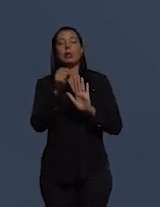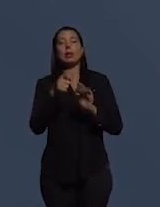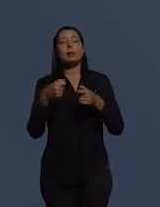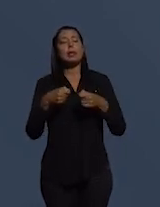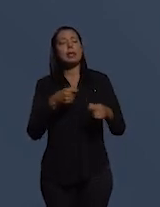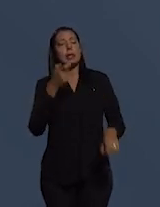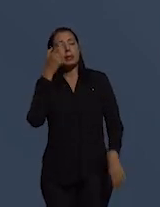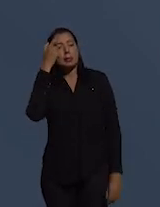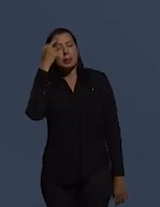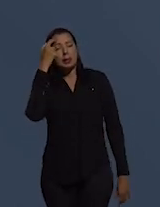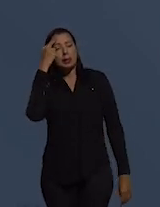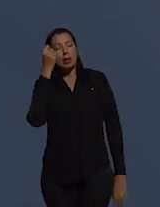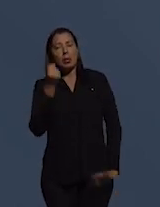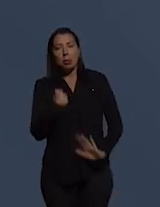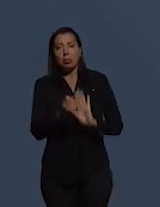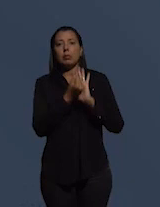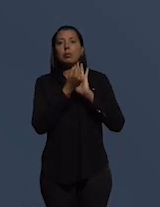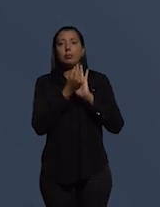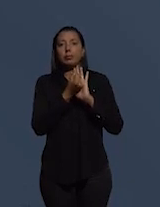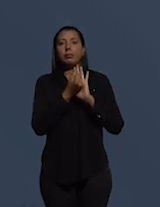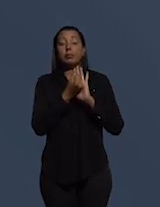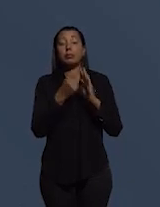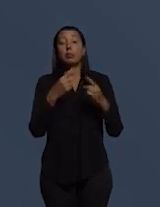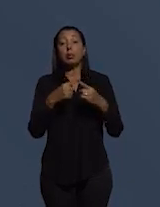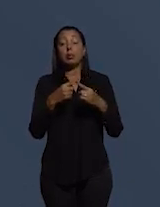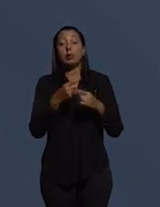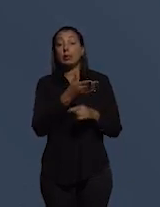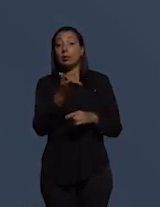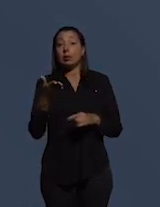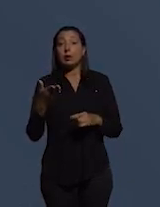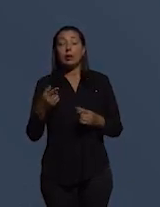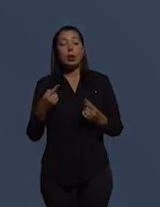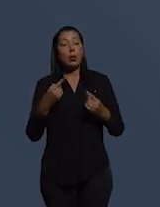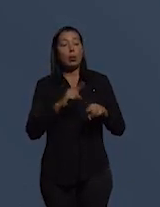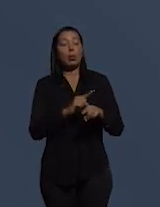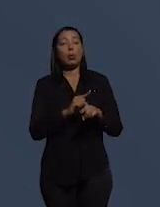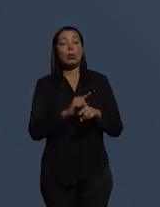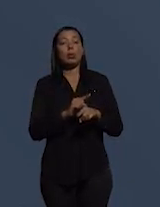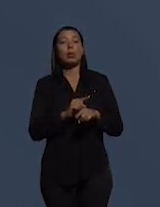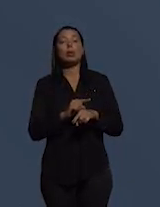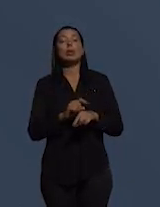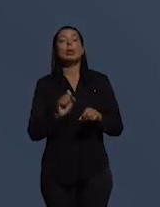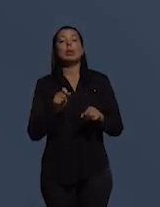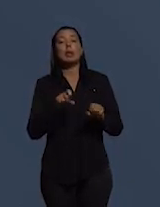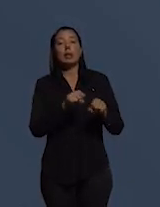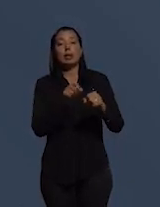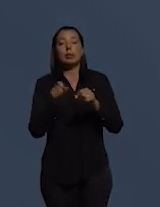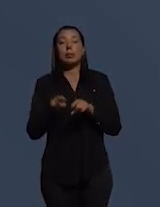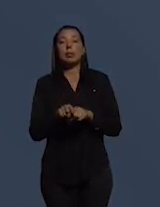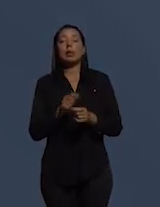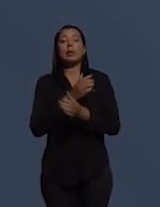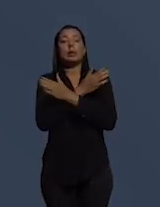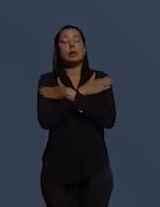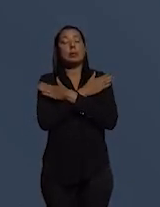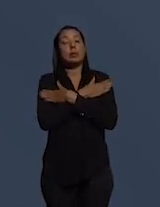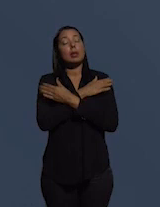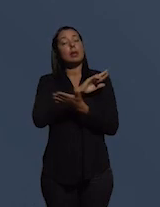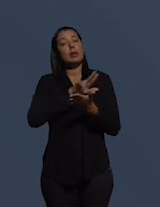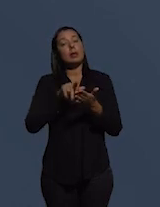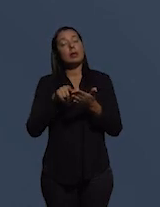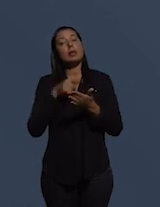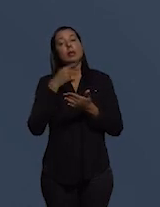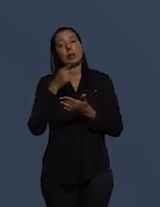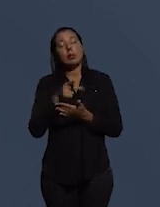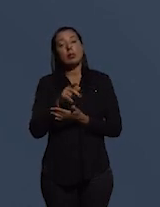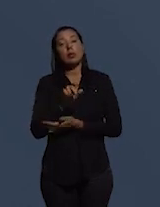repensar esse modelo, porque você combate a corrupção, quebra a empresa, causa desemprego, enfim. Ou, como diria